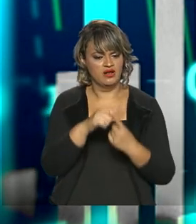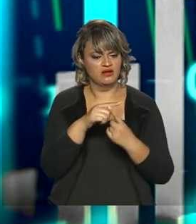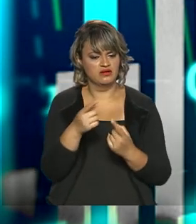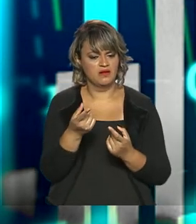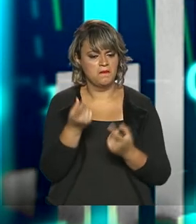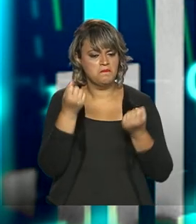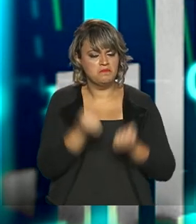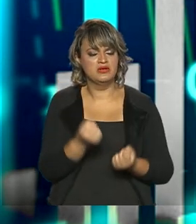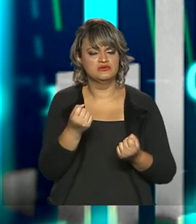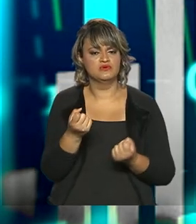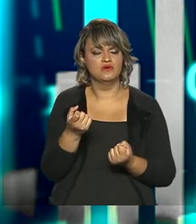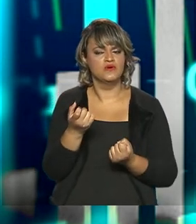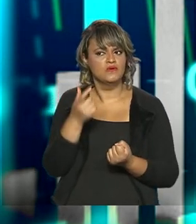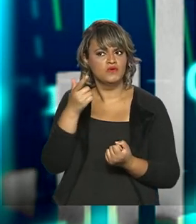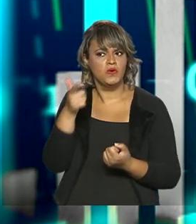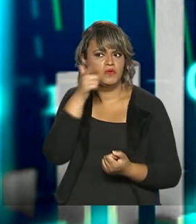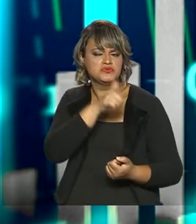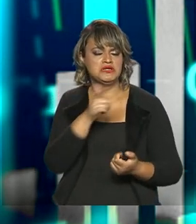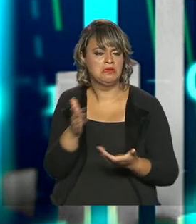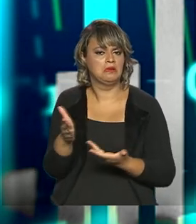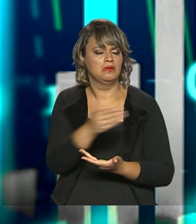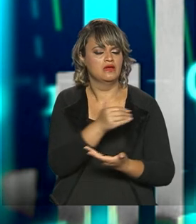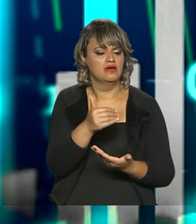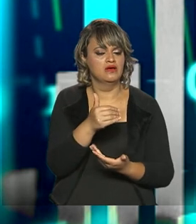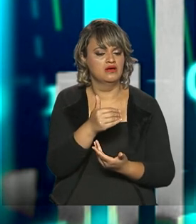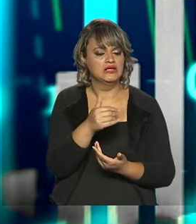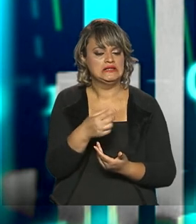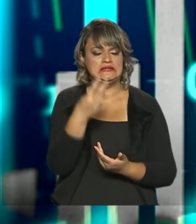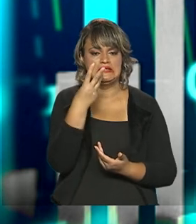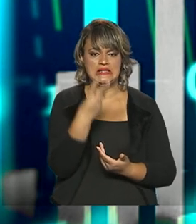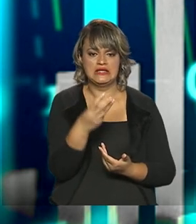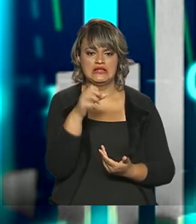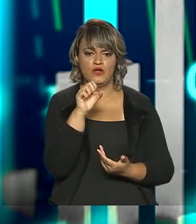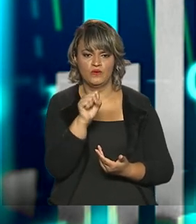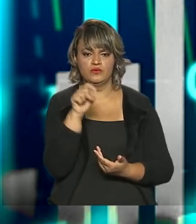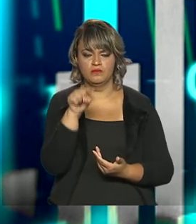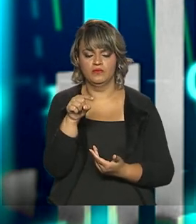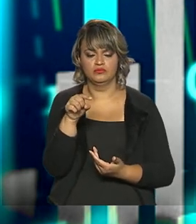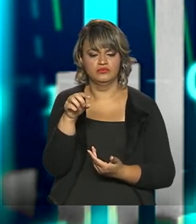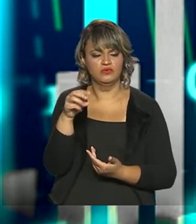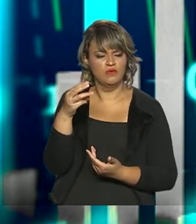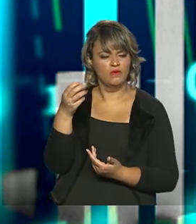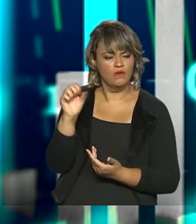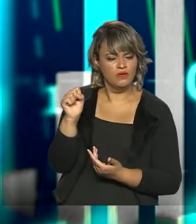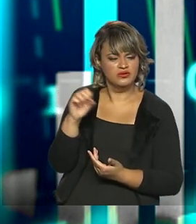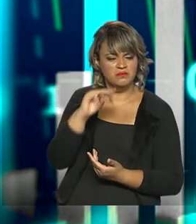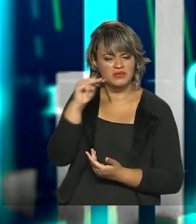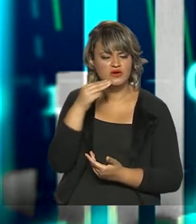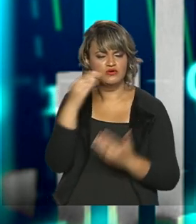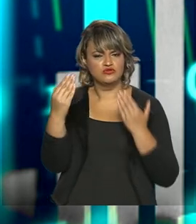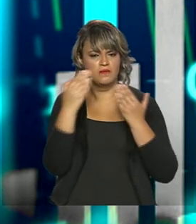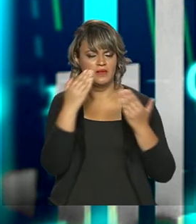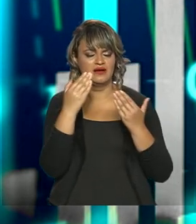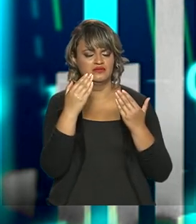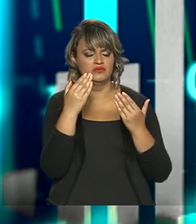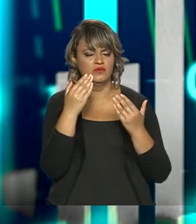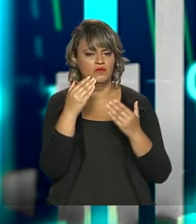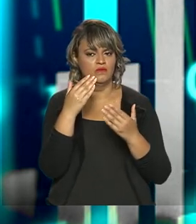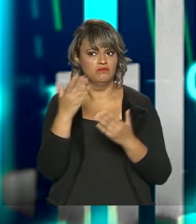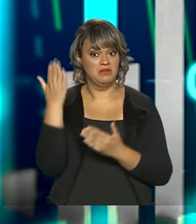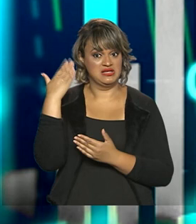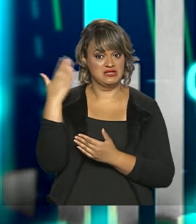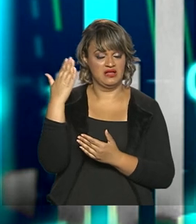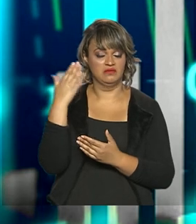valor colhido, um volume a ser colhido de 38,3 milhões a mais do que a safra anterior. Lembrando que a safra